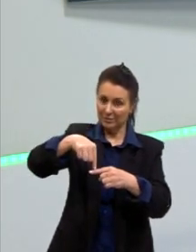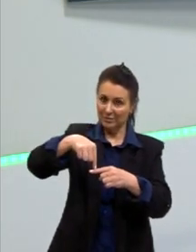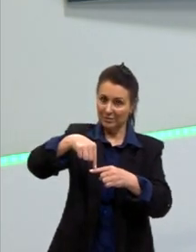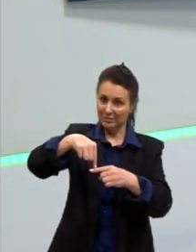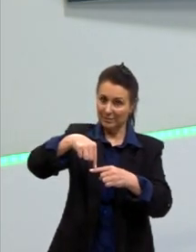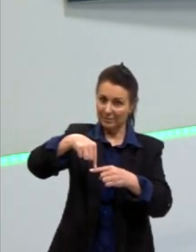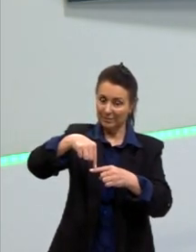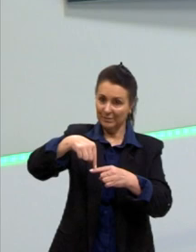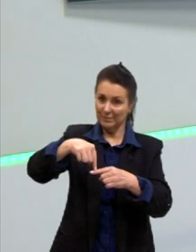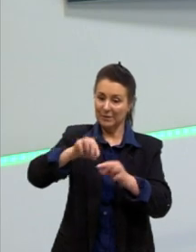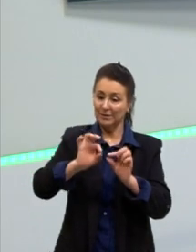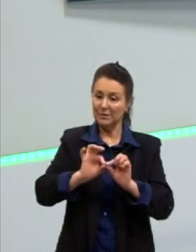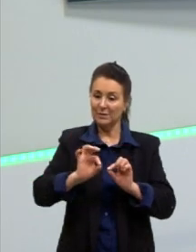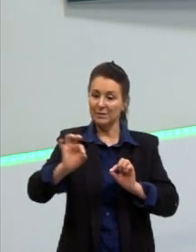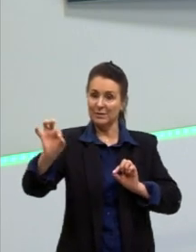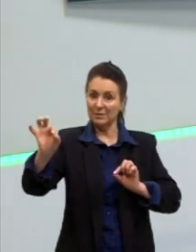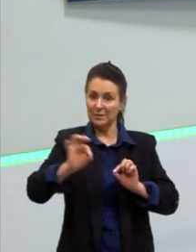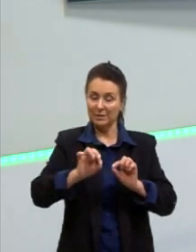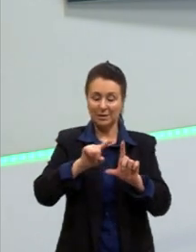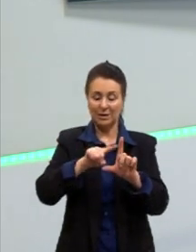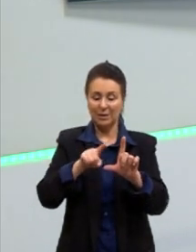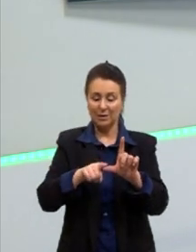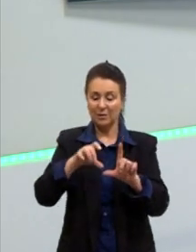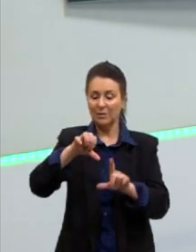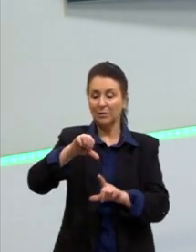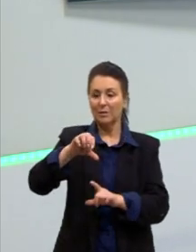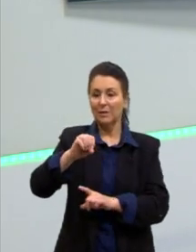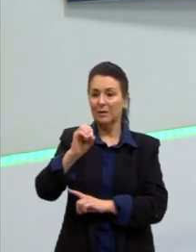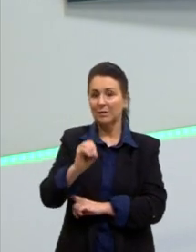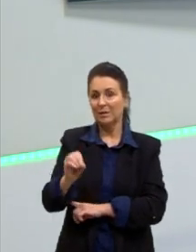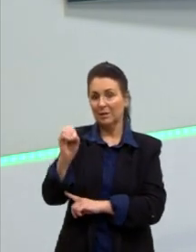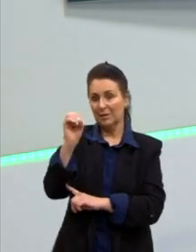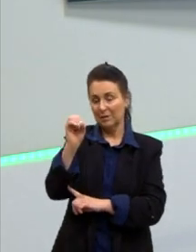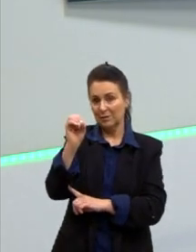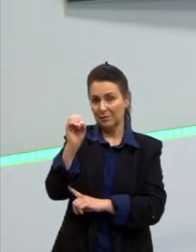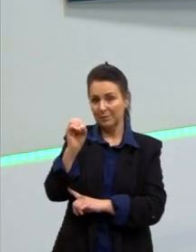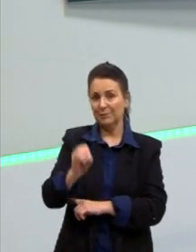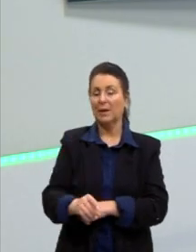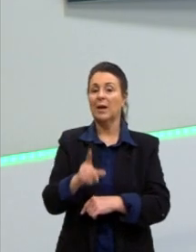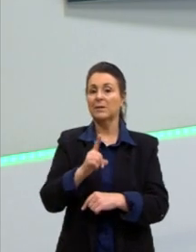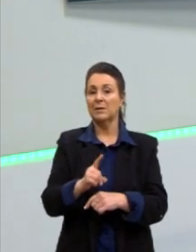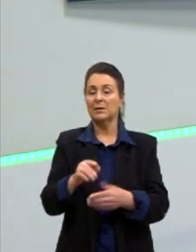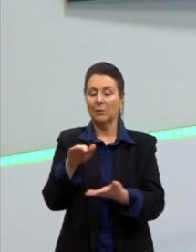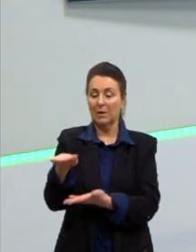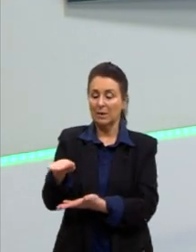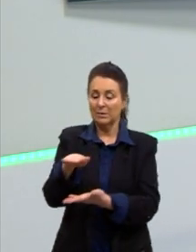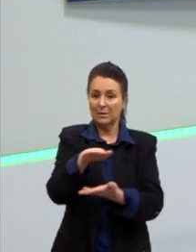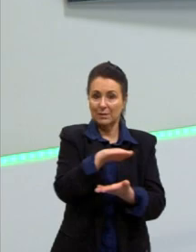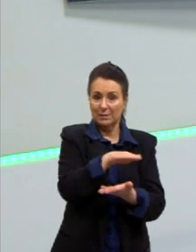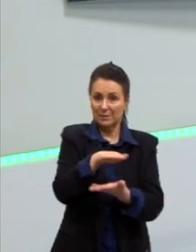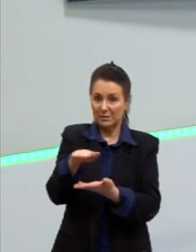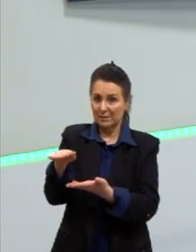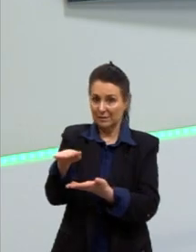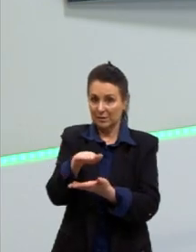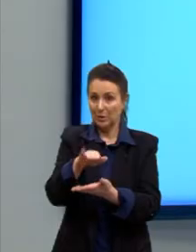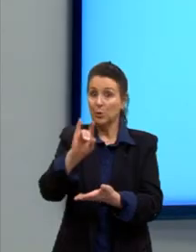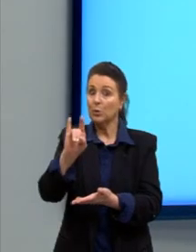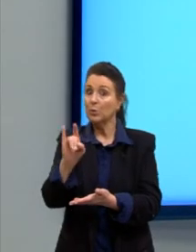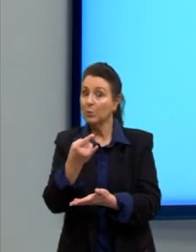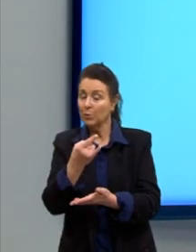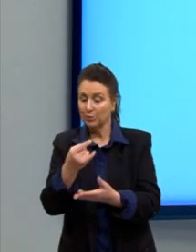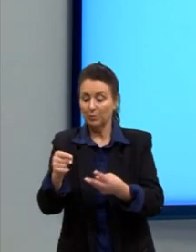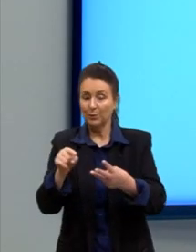segmentos que formam 90 graus. Esse seria o caso das retas paralelas. E o último caso das